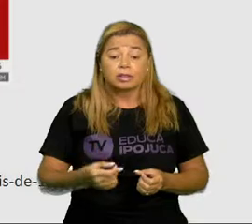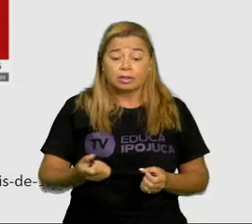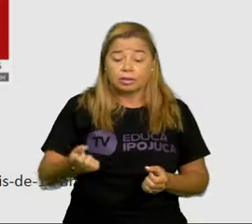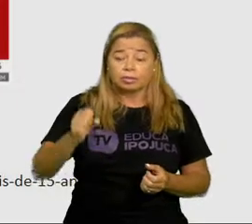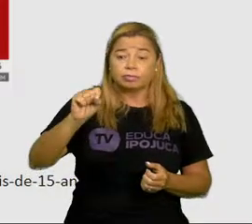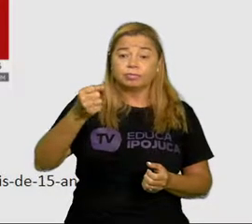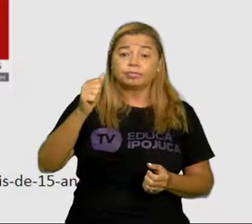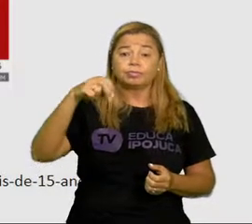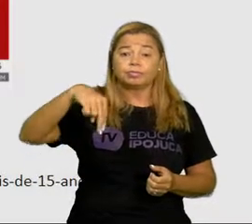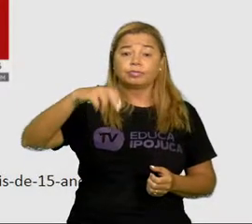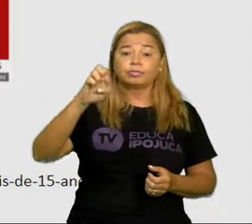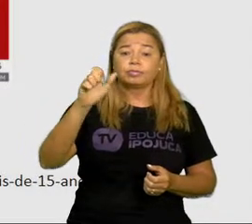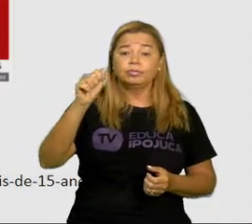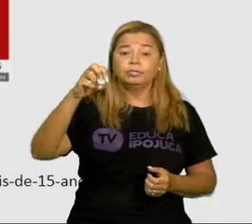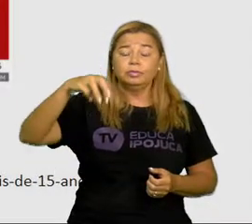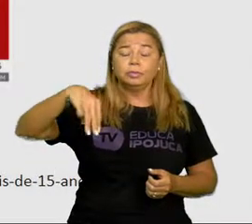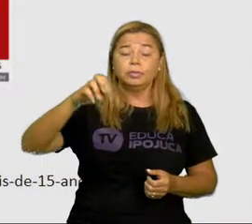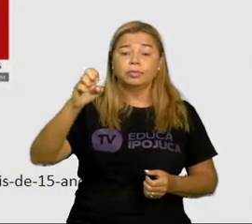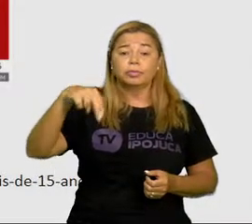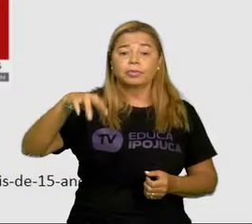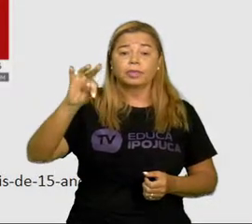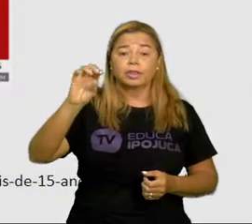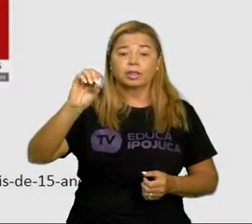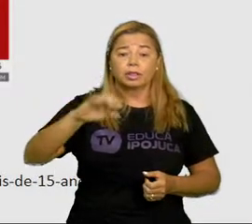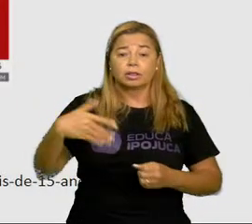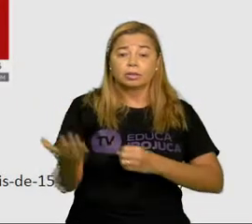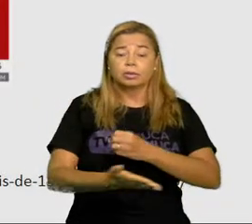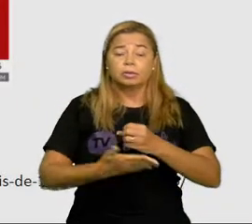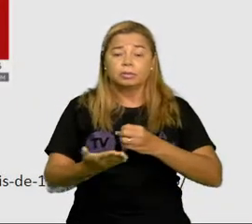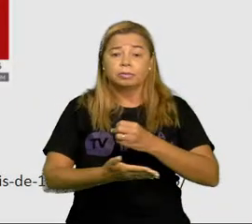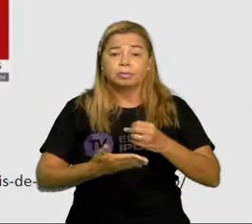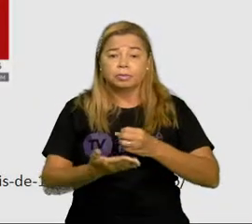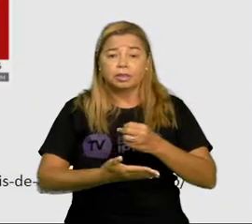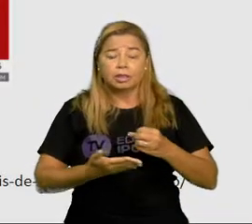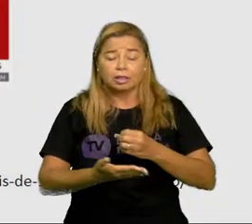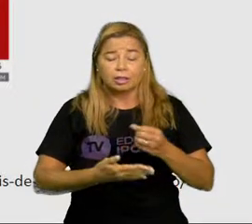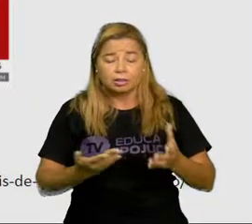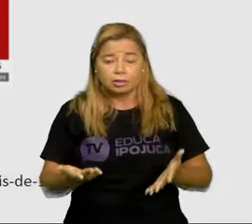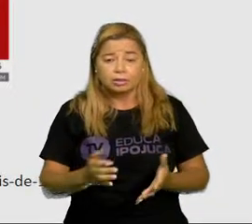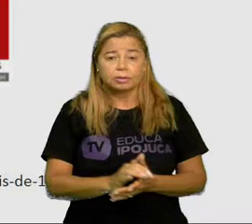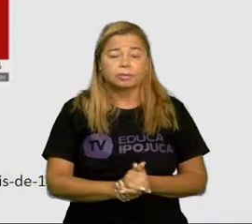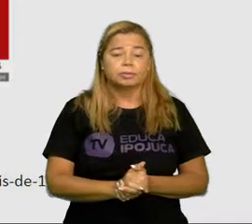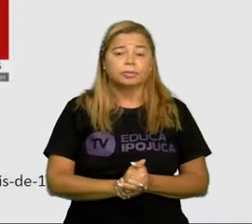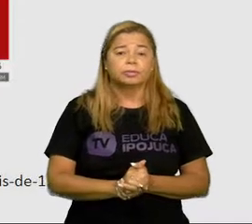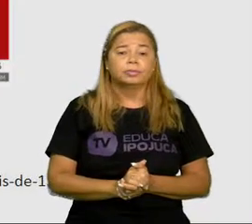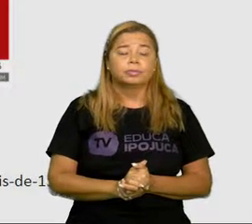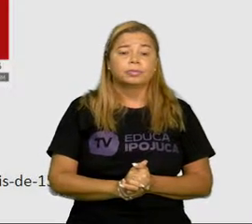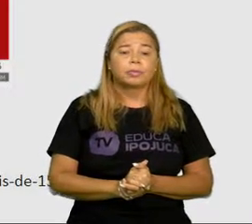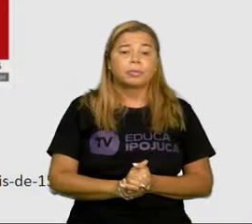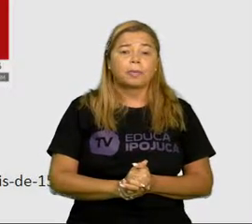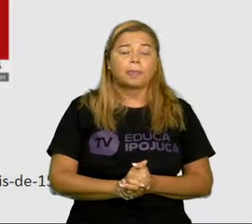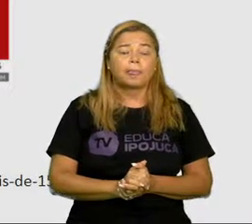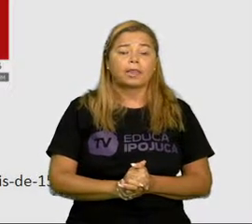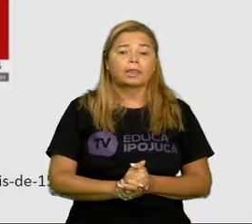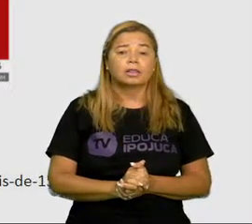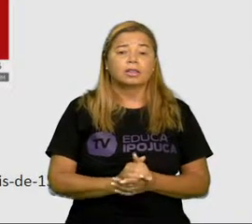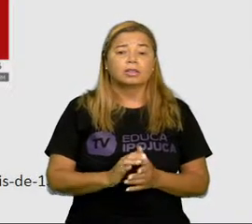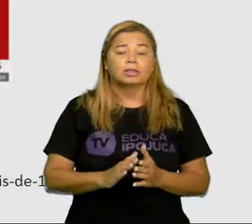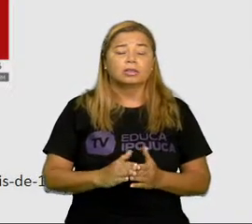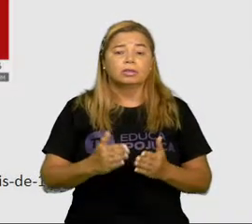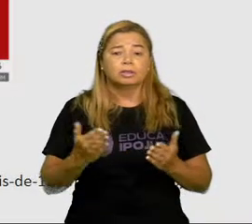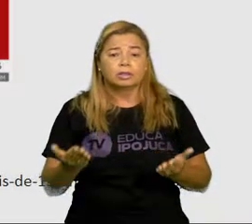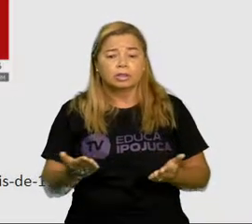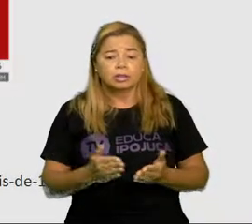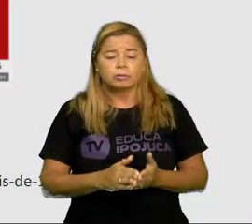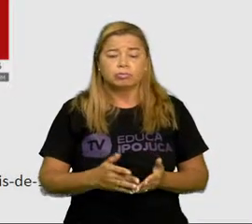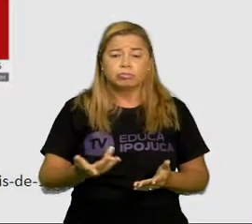básico, a educação de uma cidade no país ou daquela religião, daquela região. Então às vezes o nível